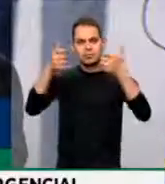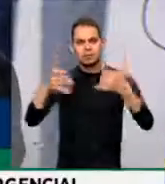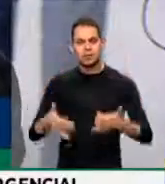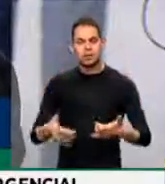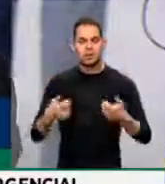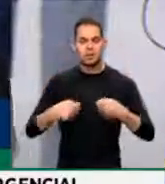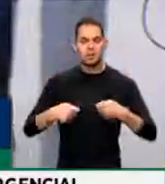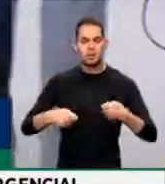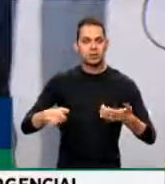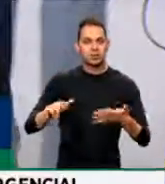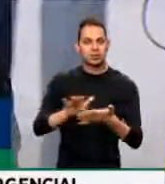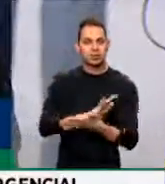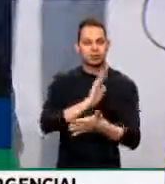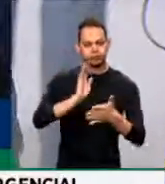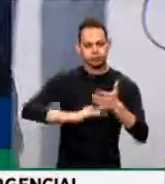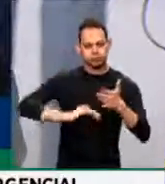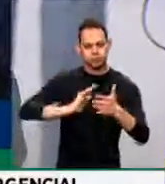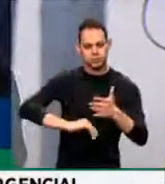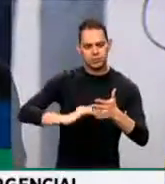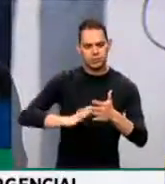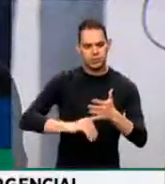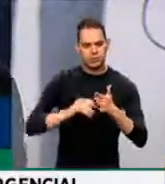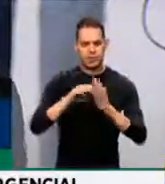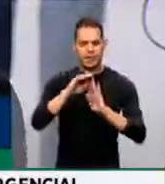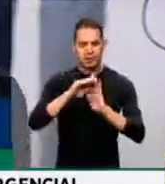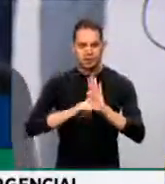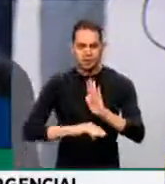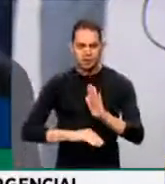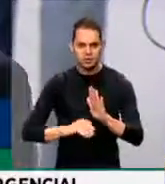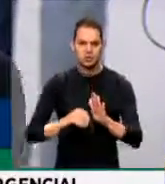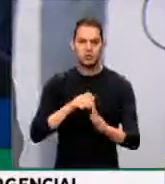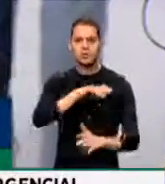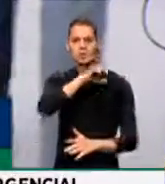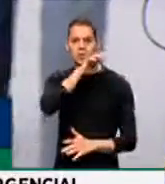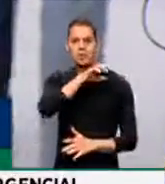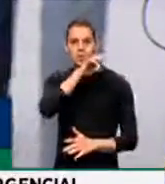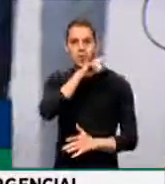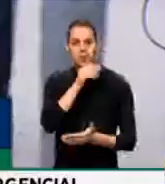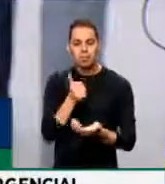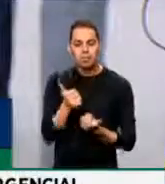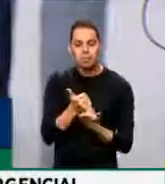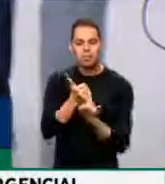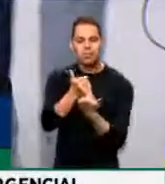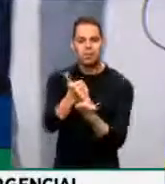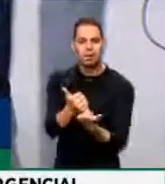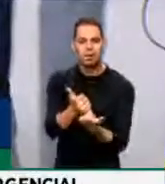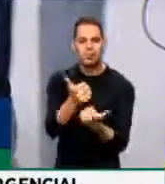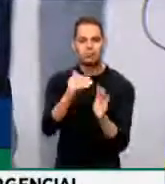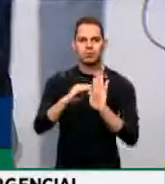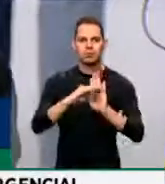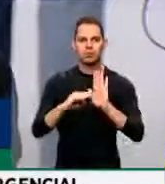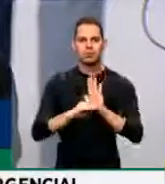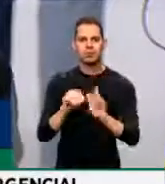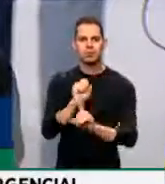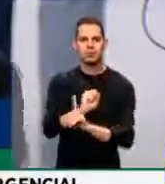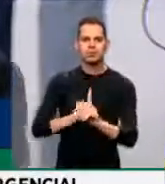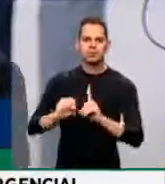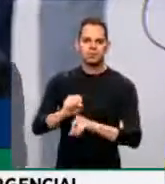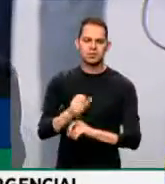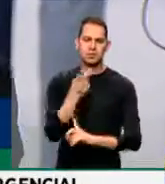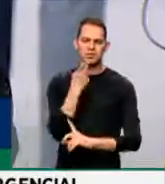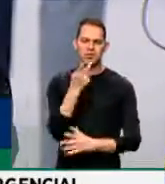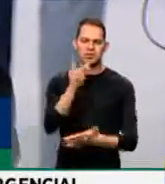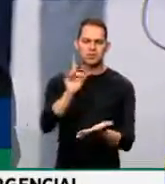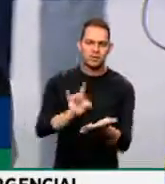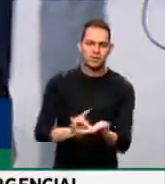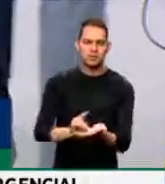de eliminar as deduções de imposto de renda para bancar programas sociais. Sinceramente, mostra qual